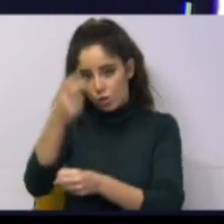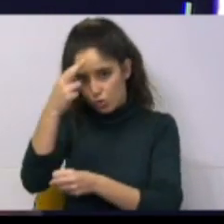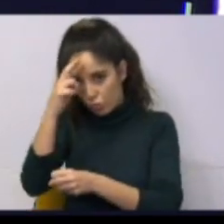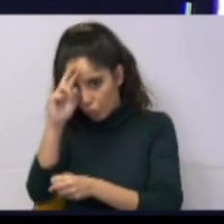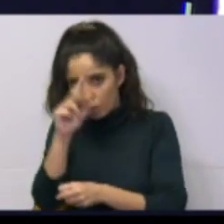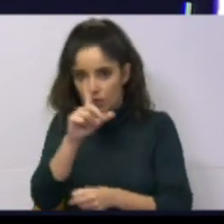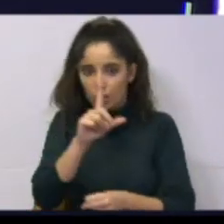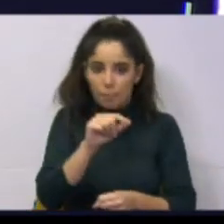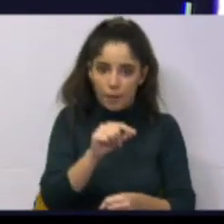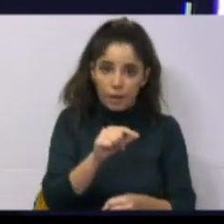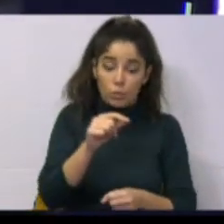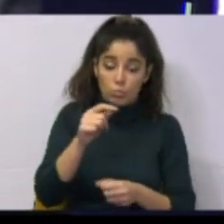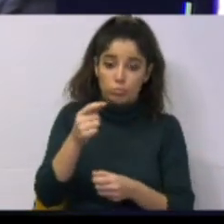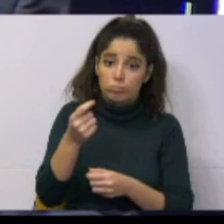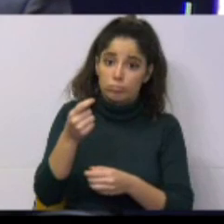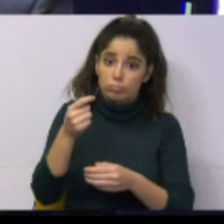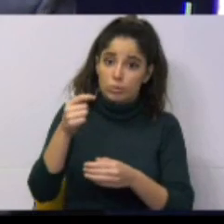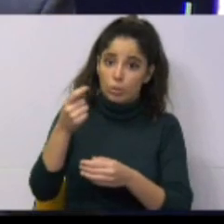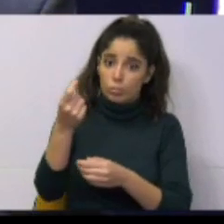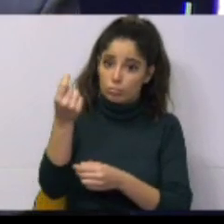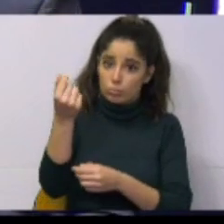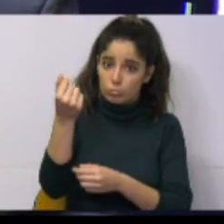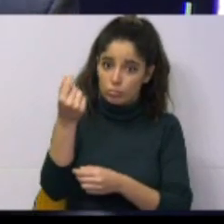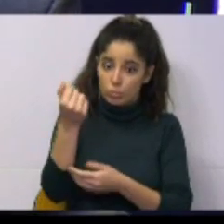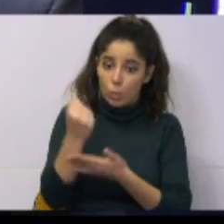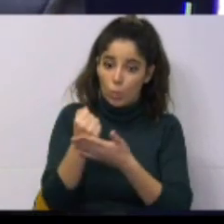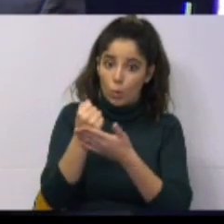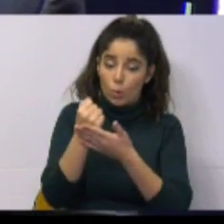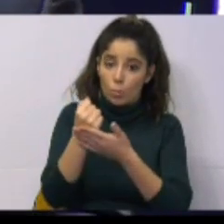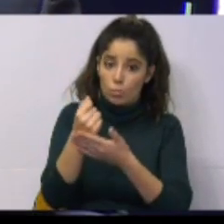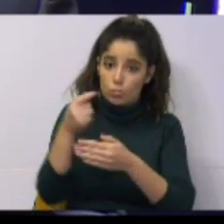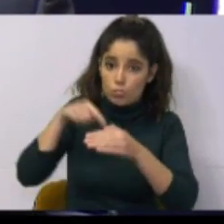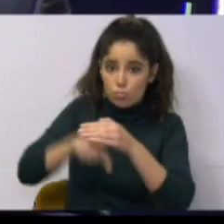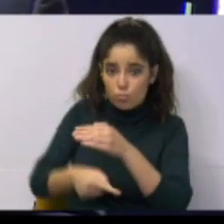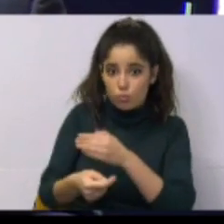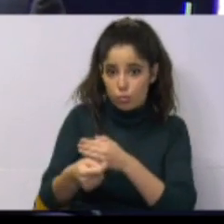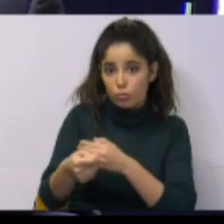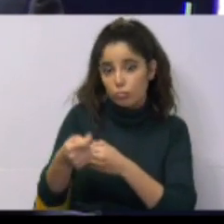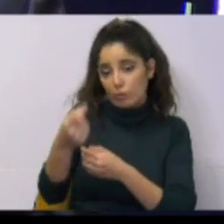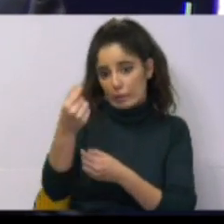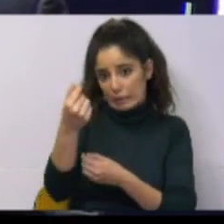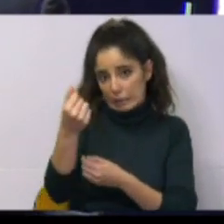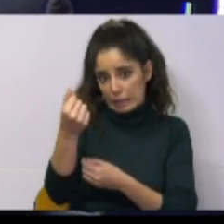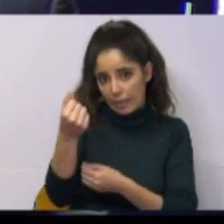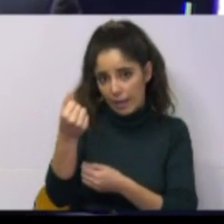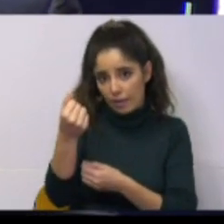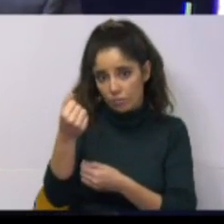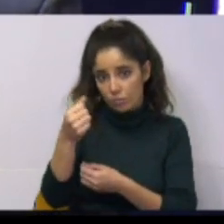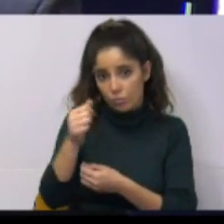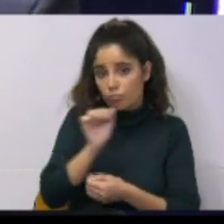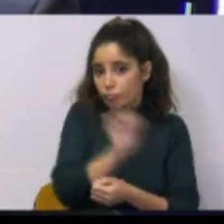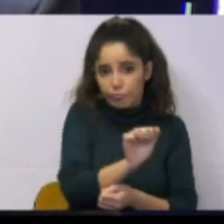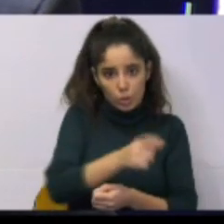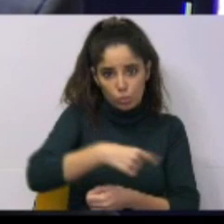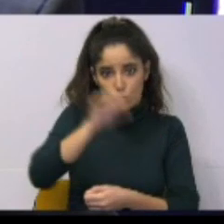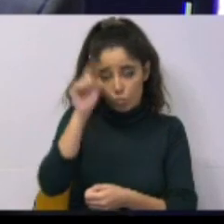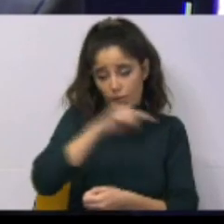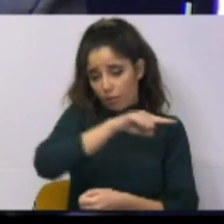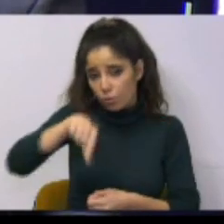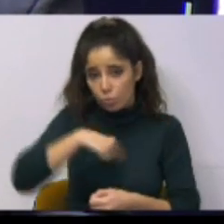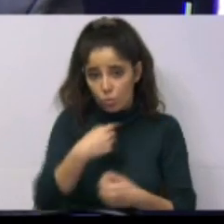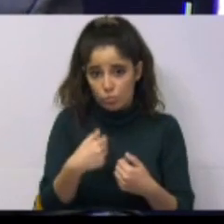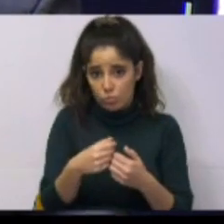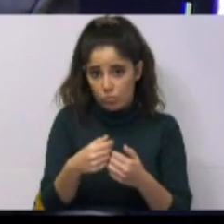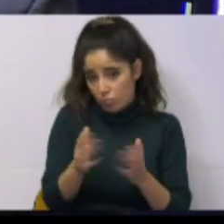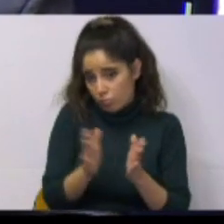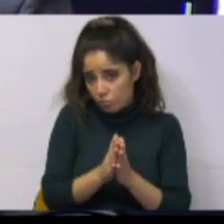europeus que não são do Governo Regional, e são todos nós, V. Exª, também nas conversas que tem com os bananicultores,